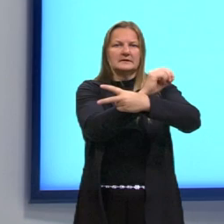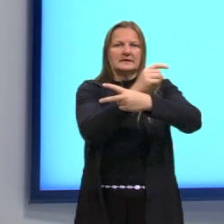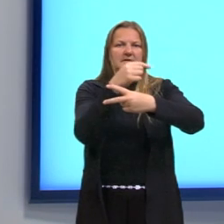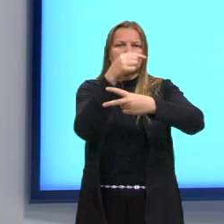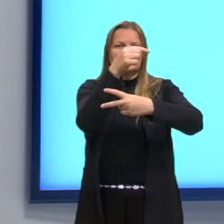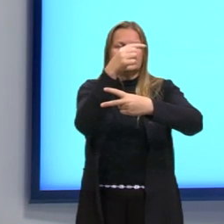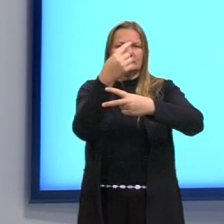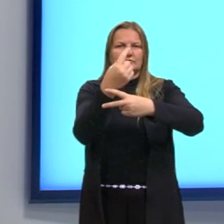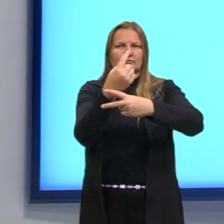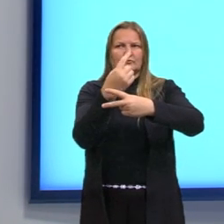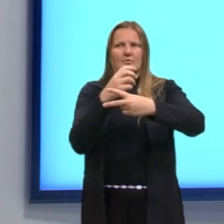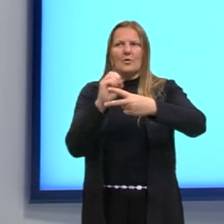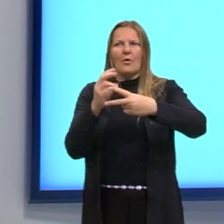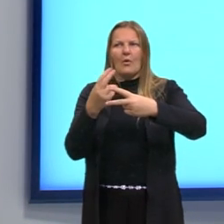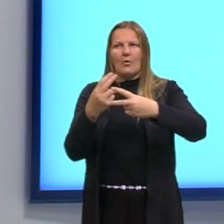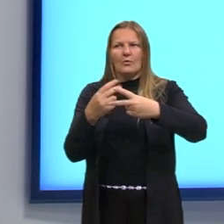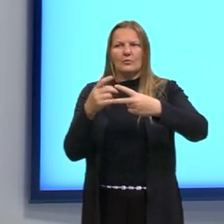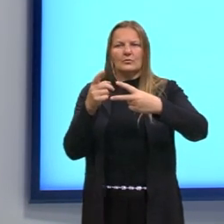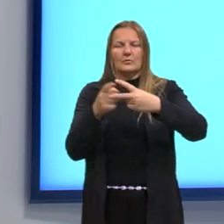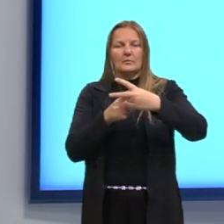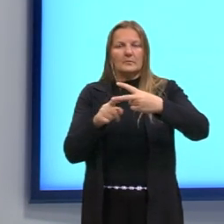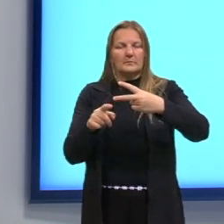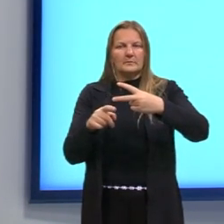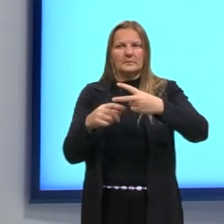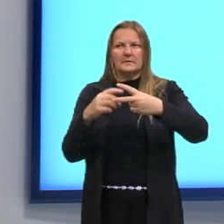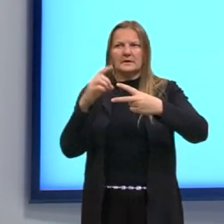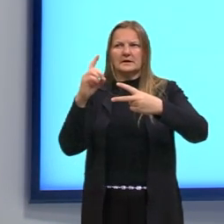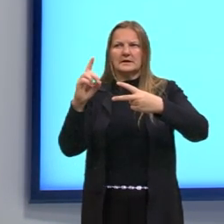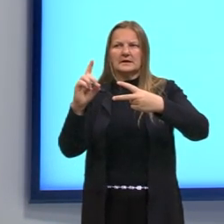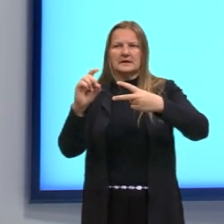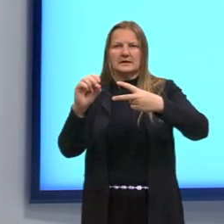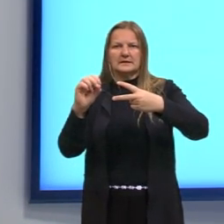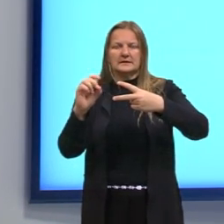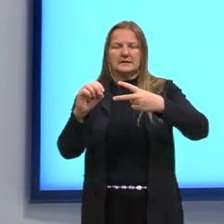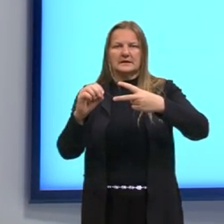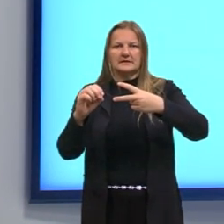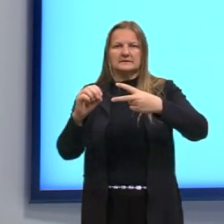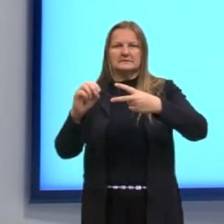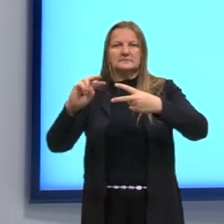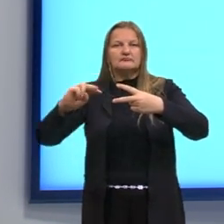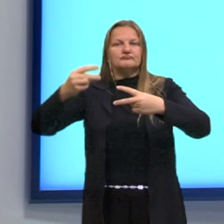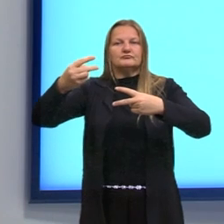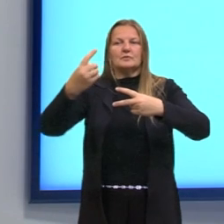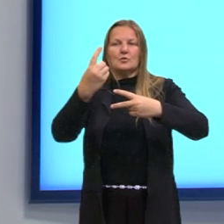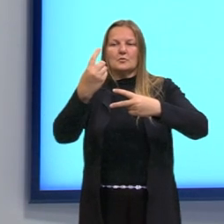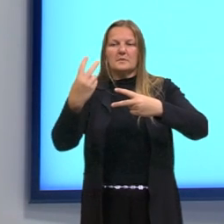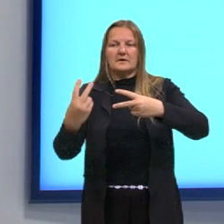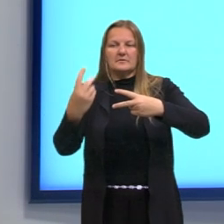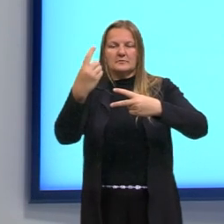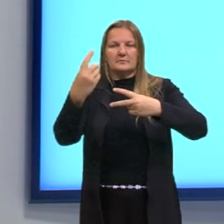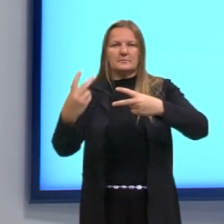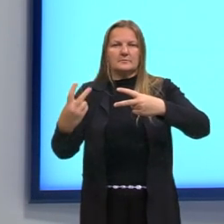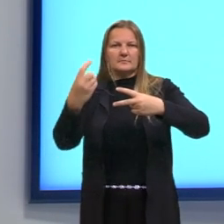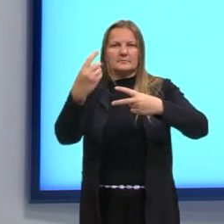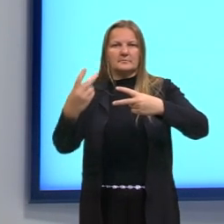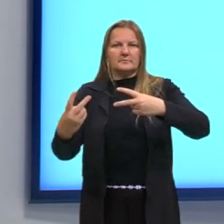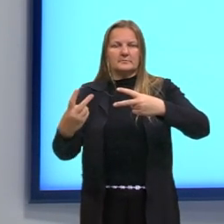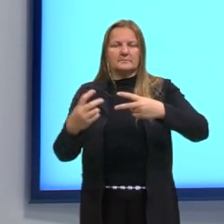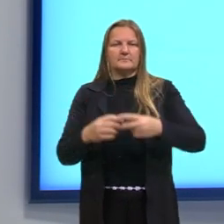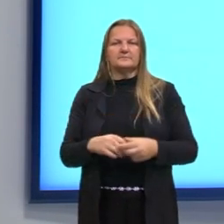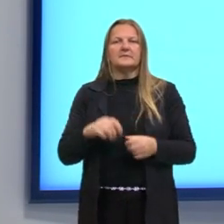tem que ser menor do que 10 elevado a 1,5. Eu vou simplesmente transformar essa escrita